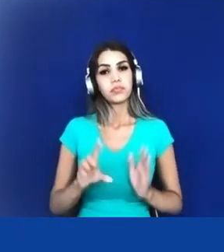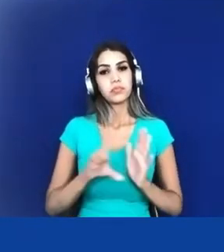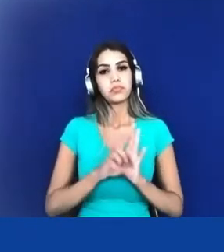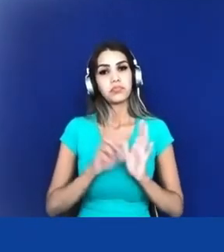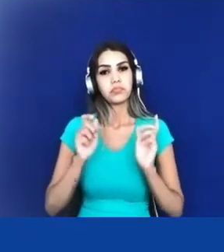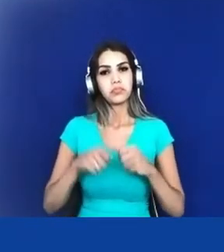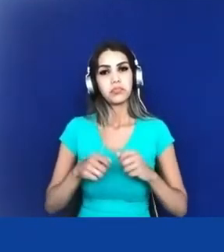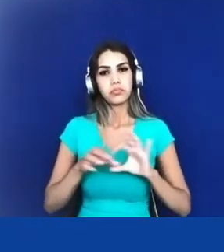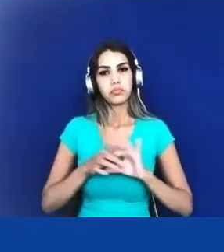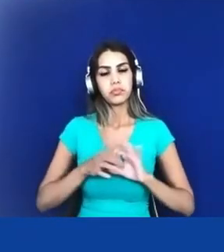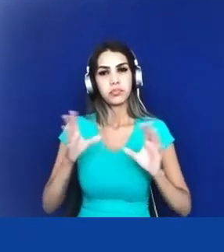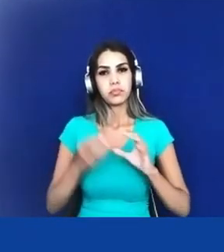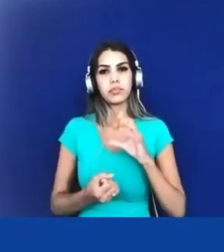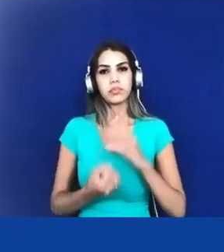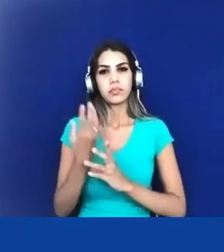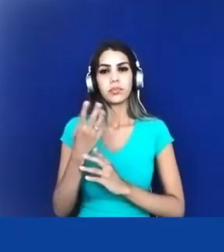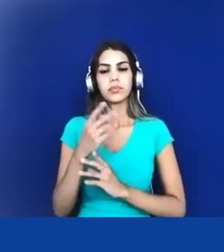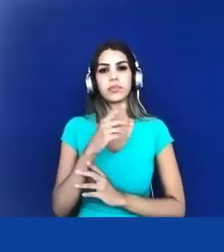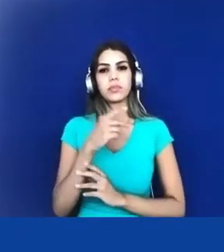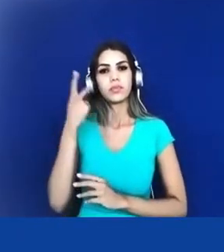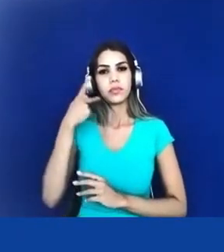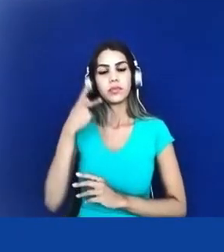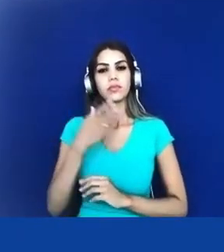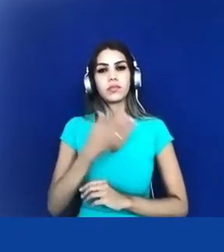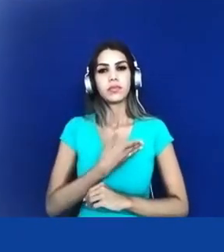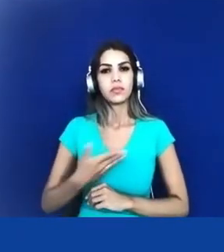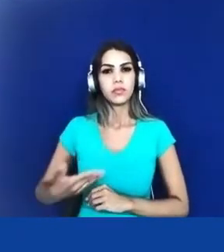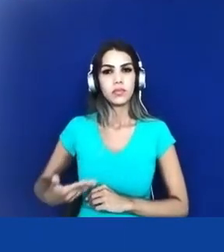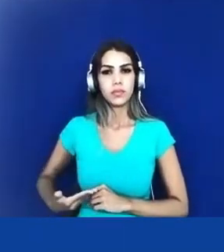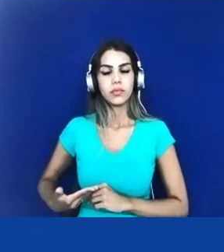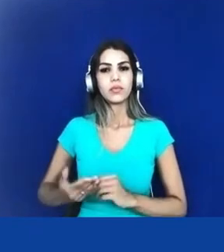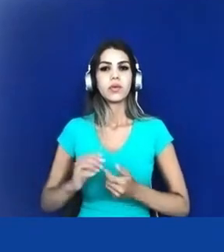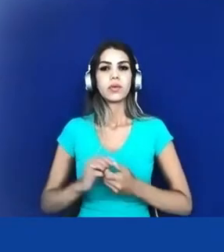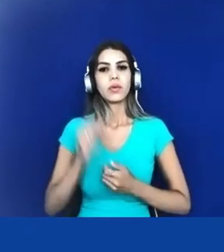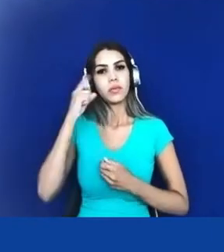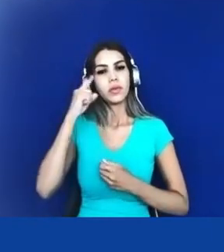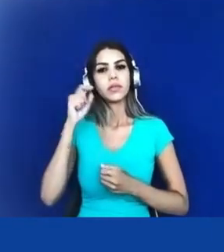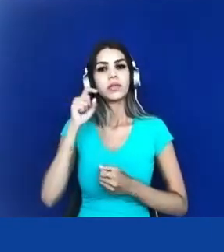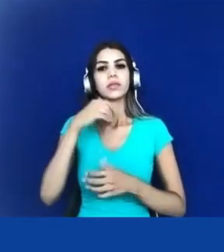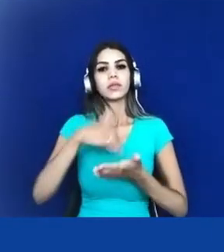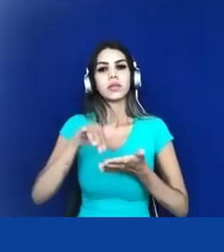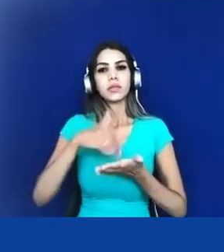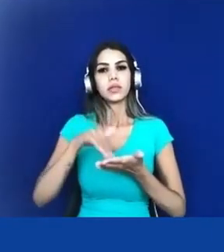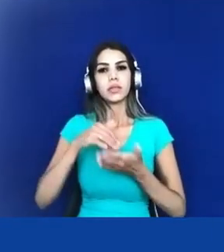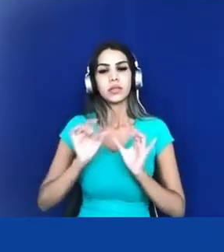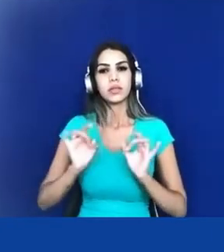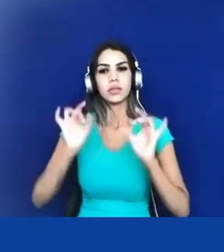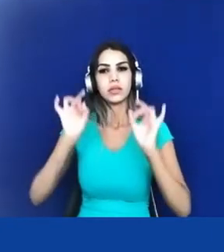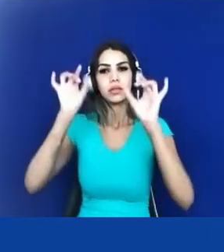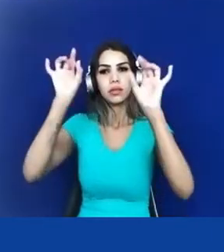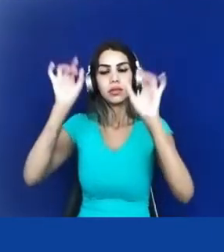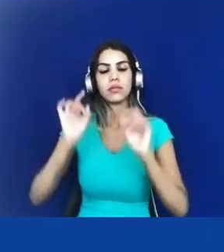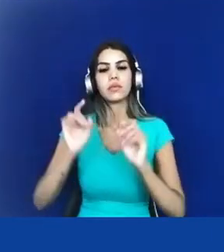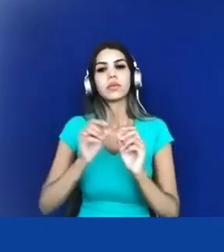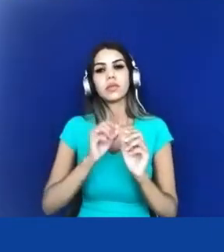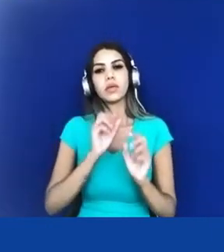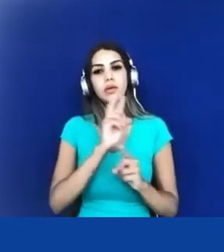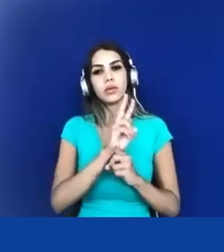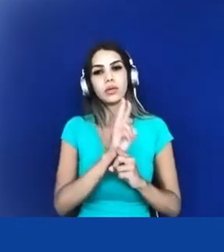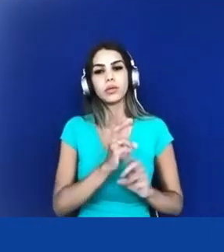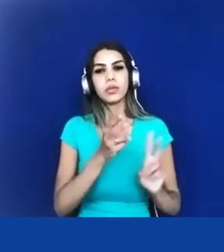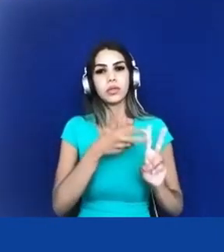pensando essa política pública da Secretaria Especial de Saúde Indígena e do subsistema de saúde com uma participação